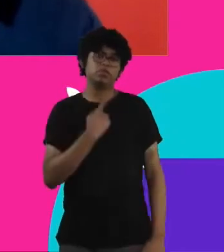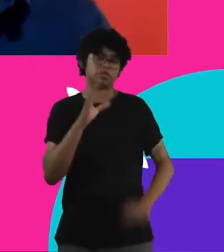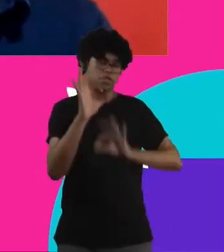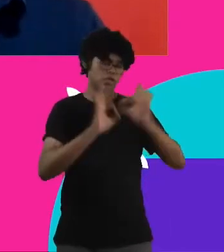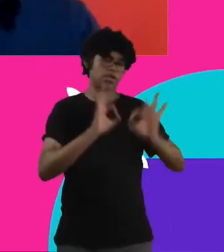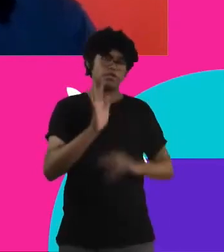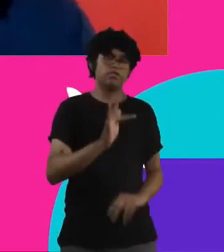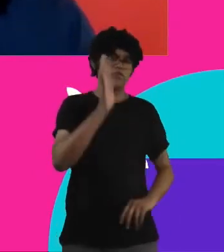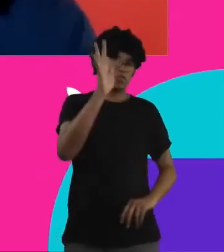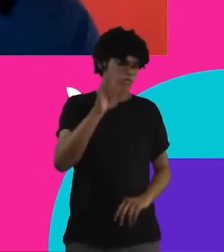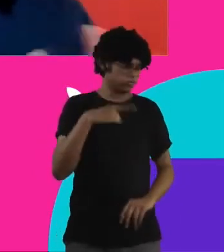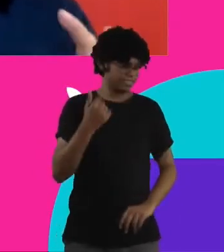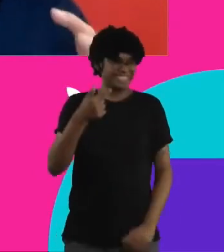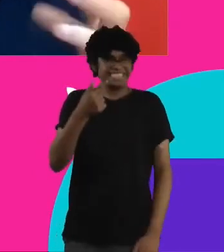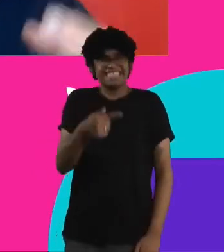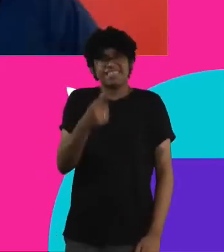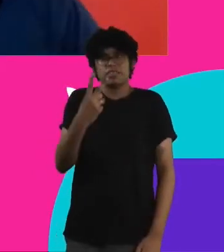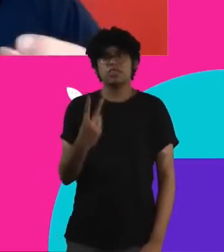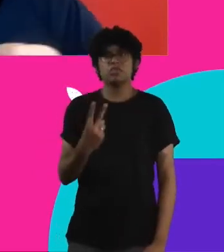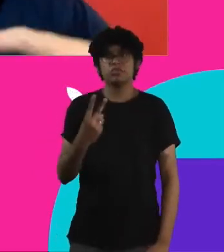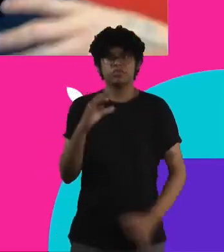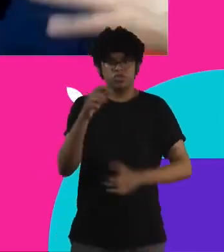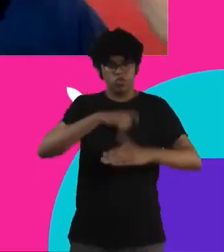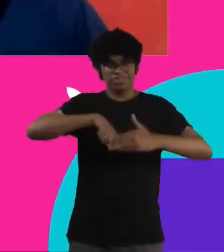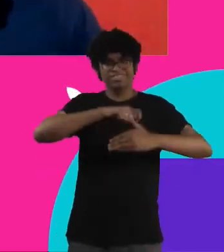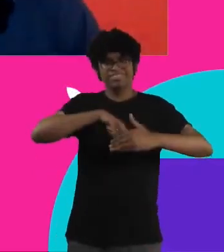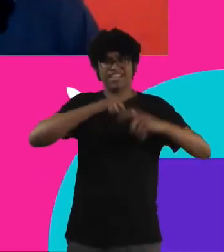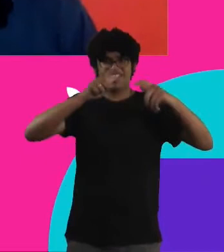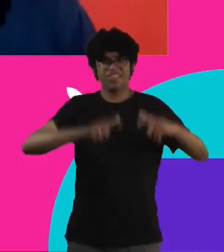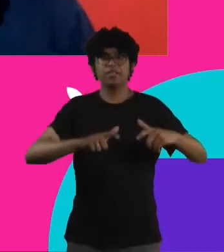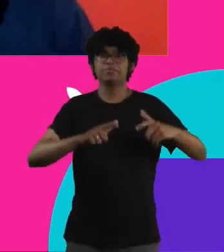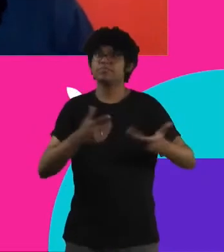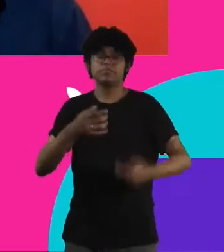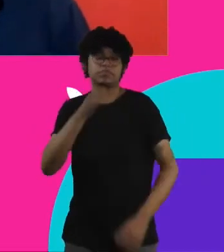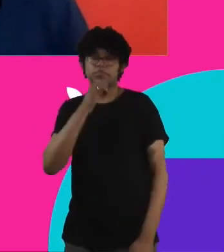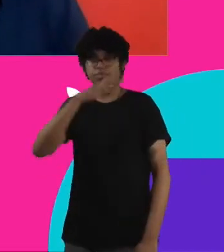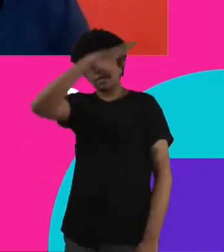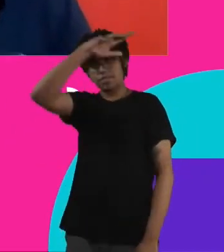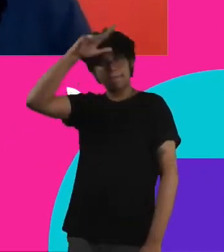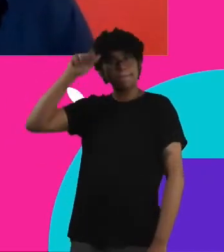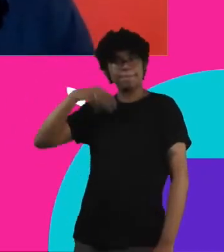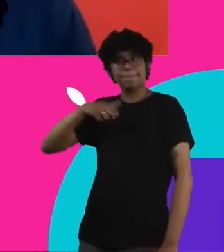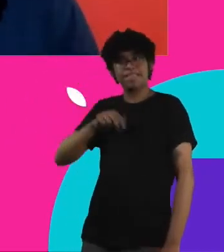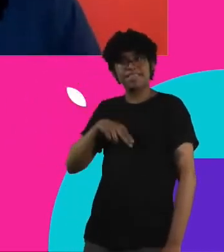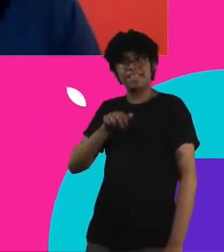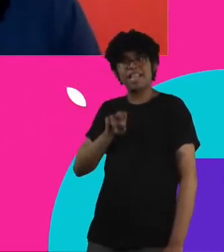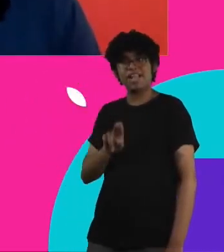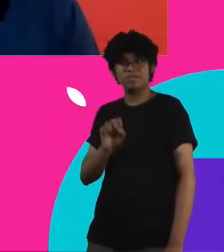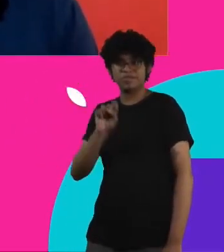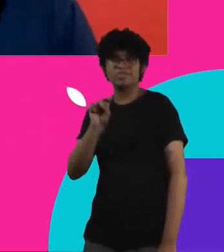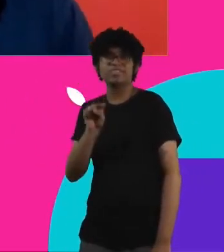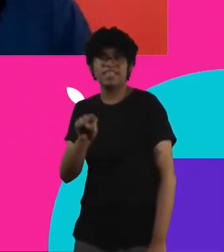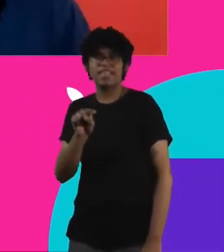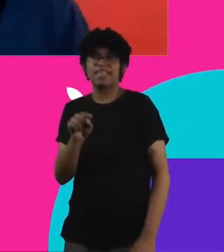72 cozinhas e nós não operamos, por exemplo, em Manaus, a gente trabalha com o Instituto Acariquara, que